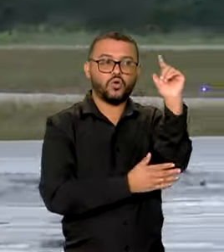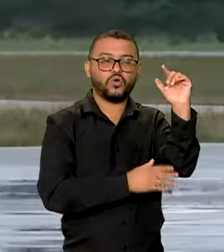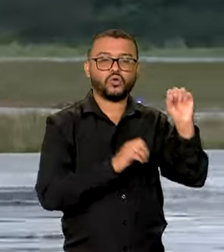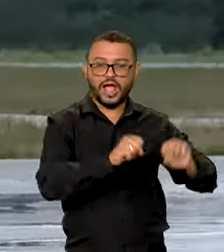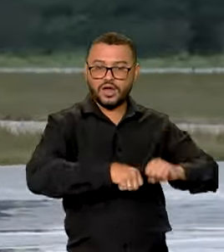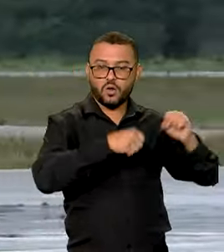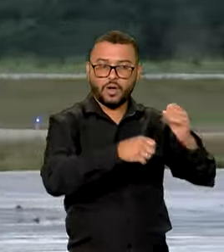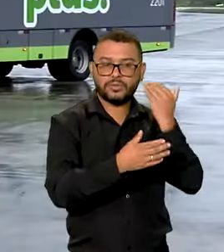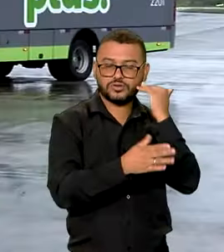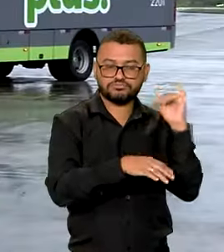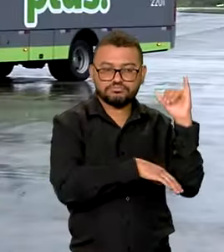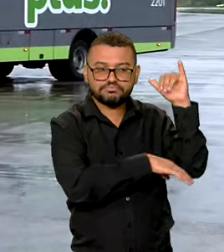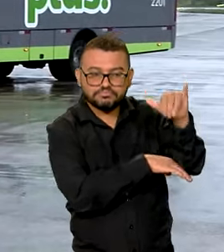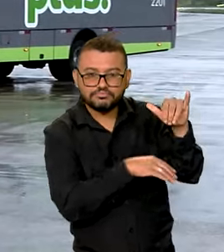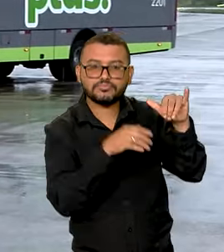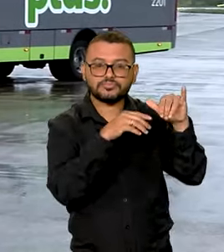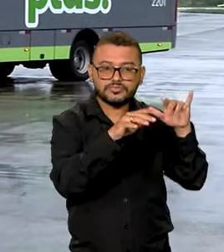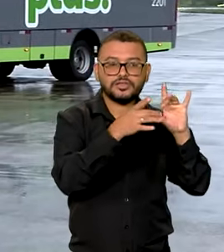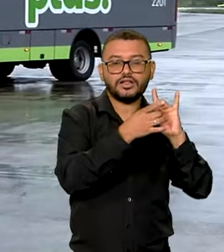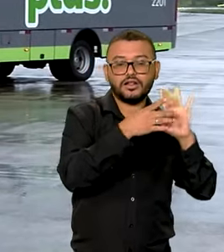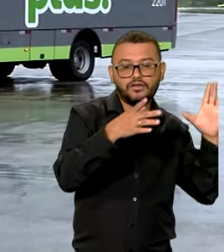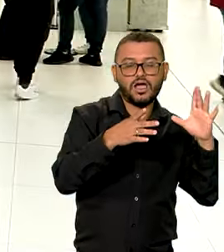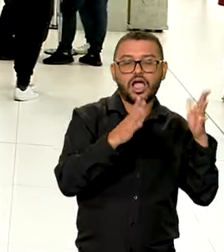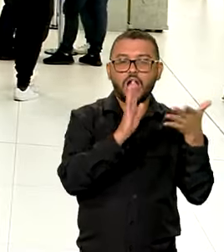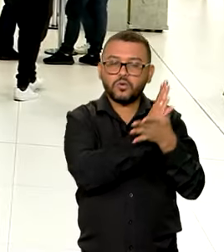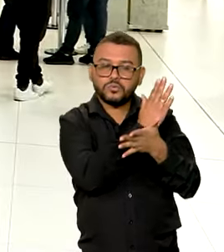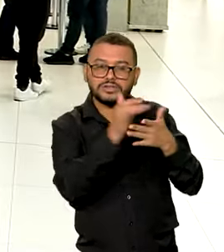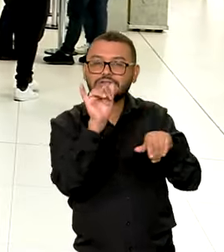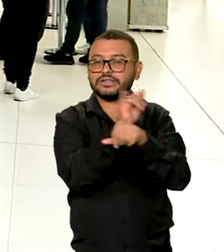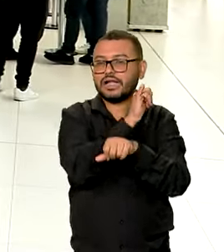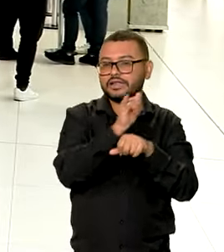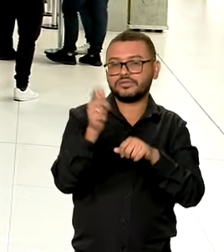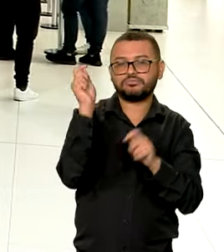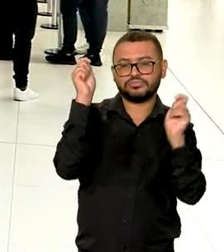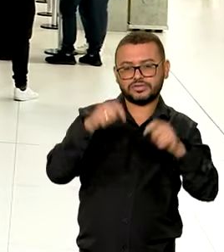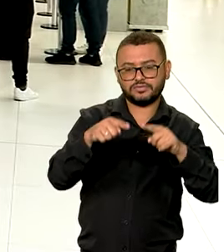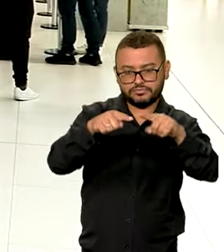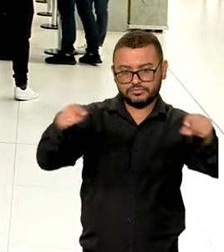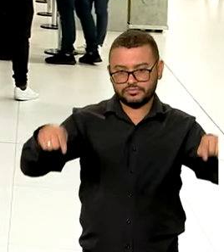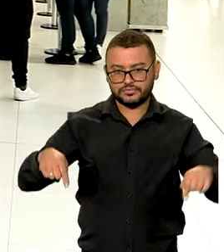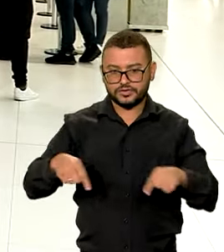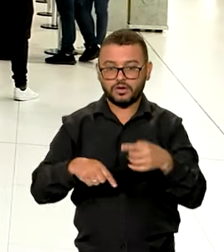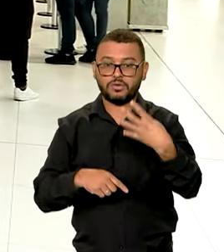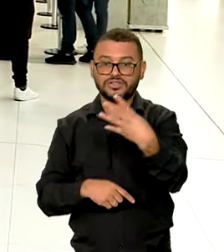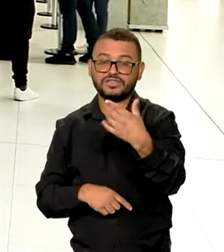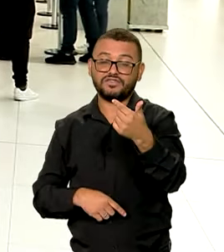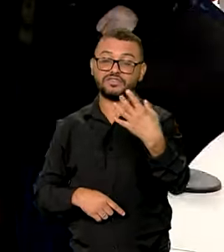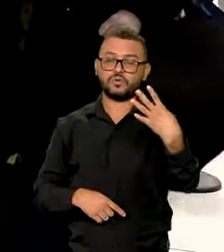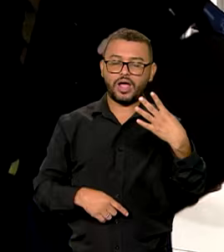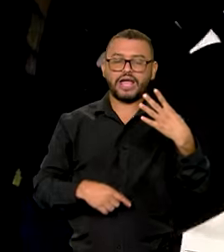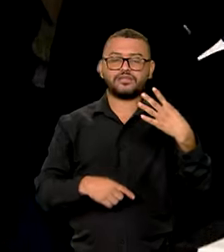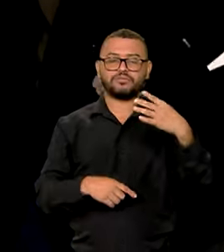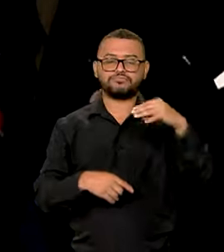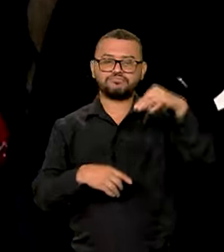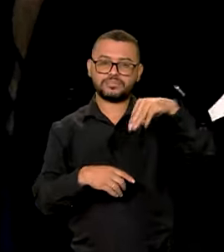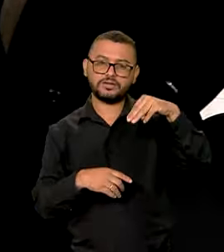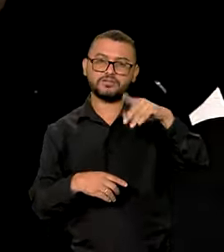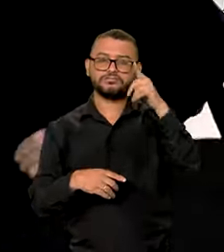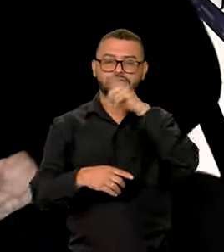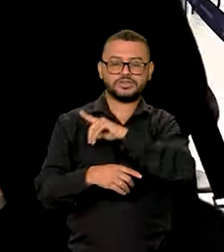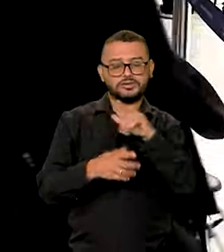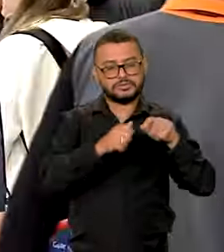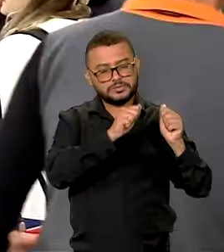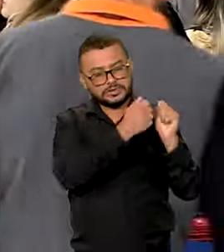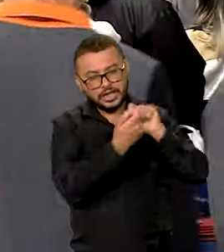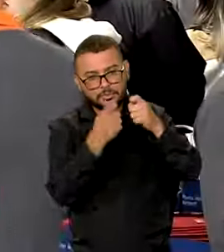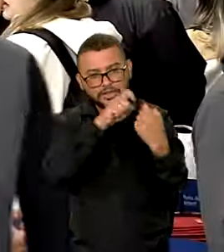aérea de Canoas. Para que a operação fosse possível, uma área de 424 metros quadrados neste shopping foi